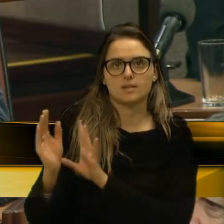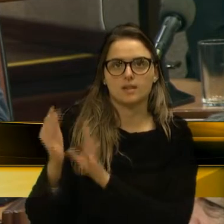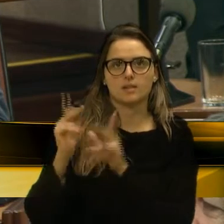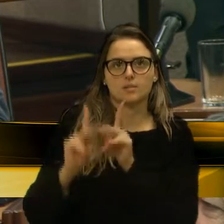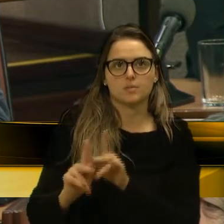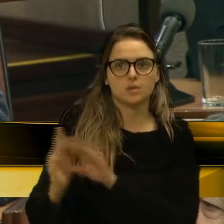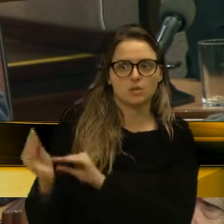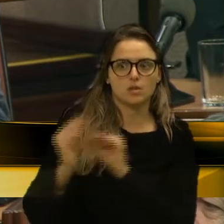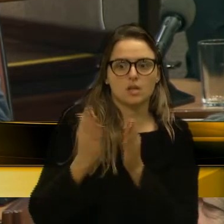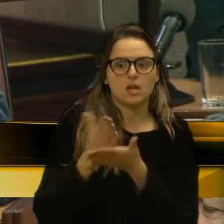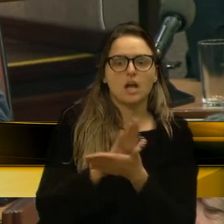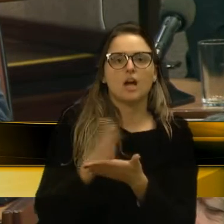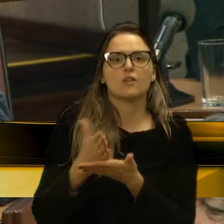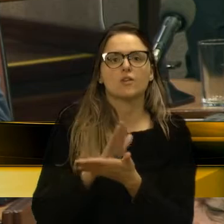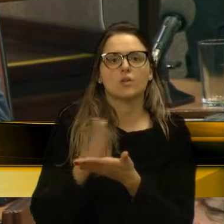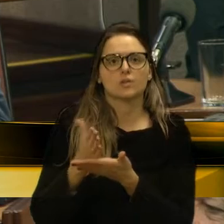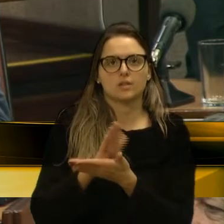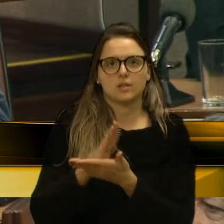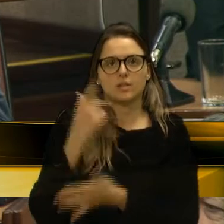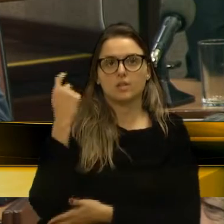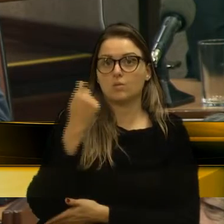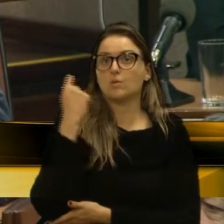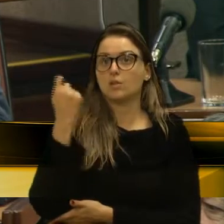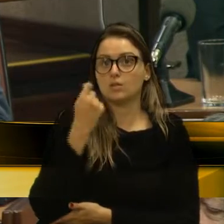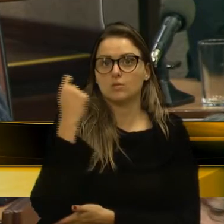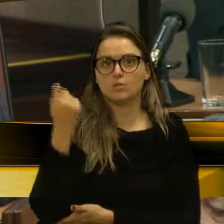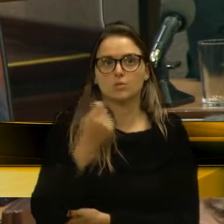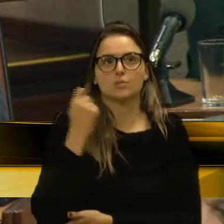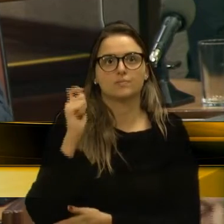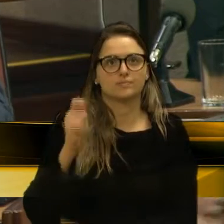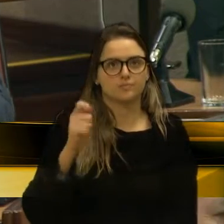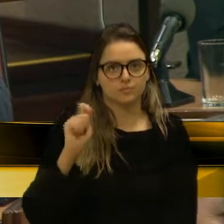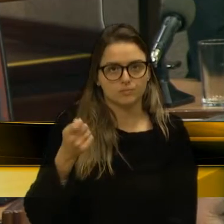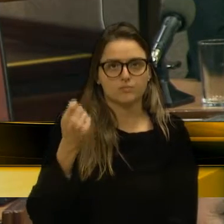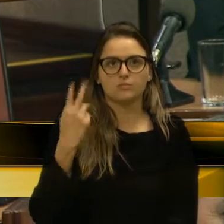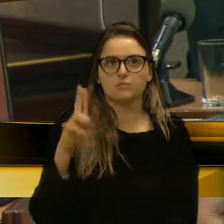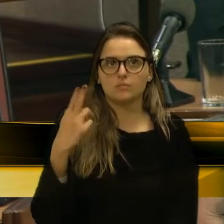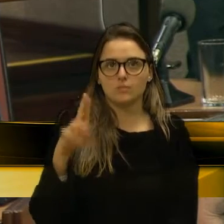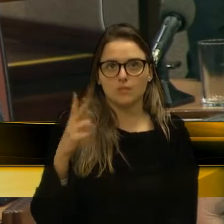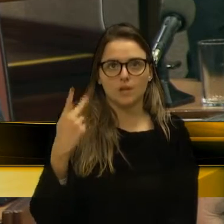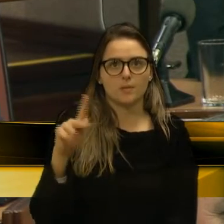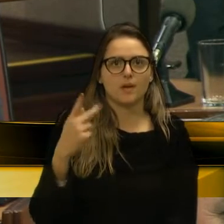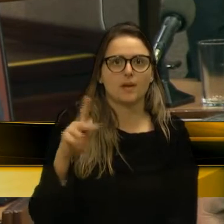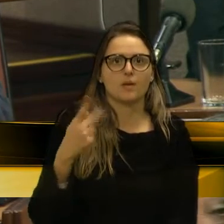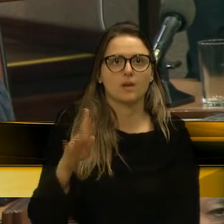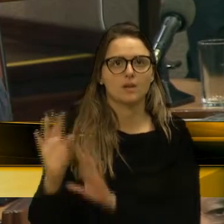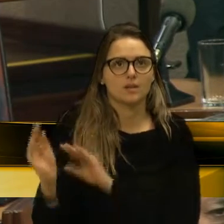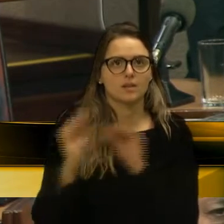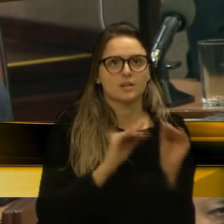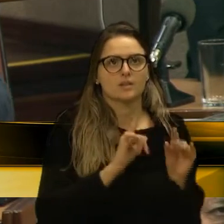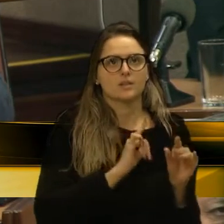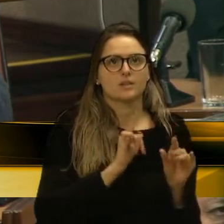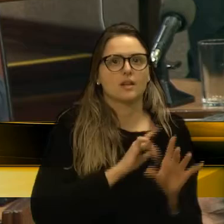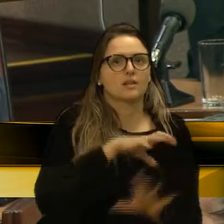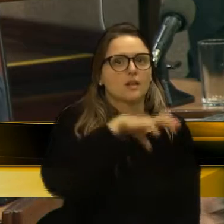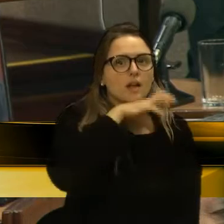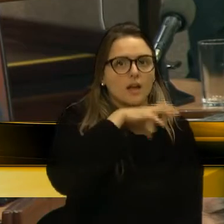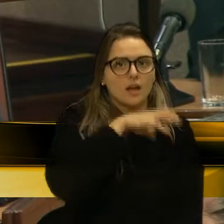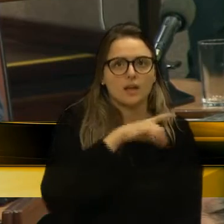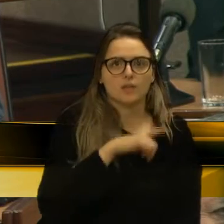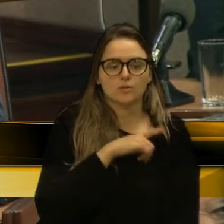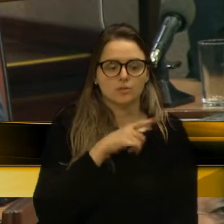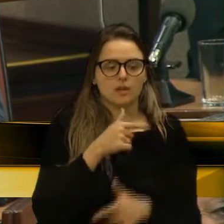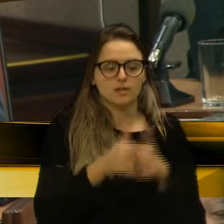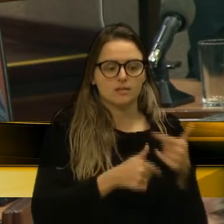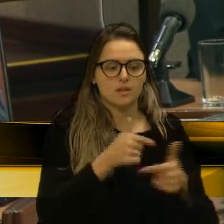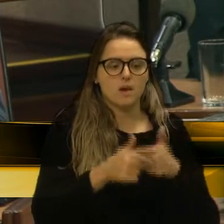fronteira do Rio Grande do Sul, os argentinos, uruguaios, paraguaios migram. Eles têm produção, têm terras, têm empresas.